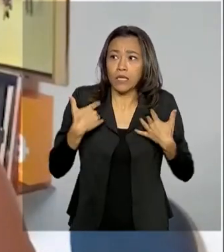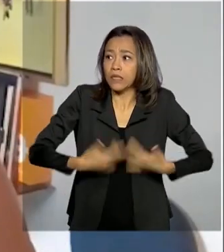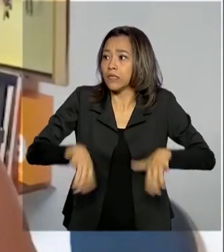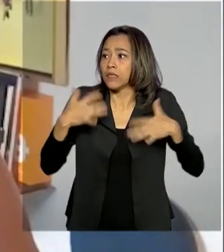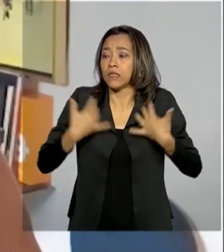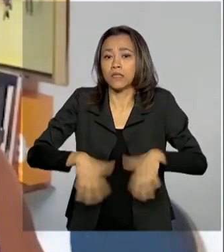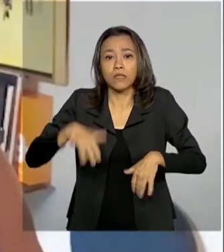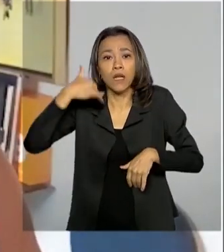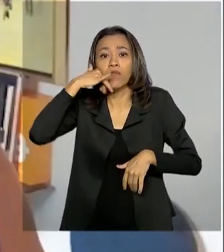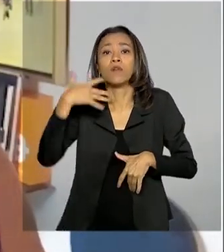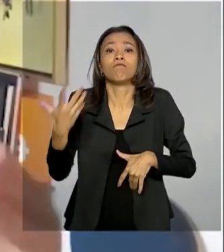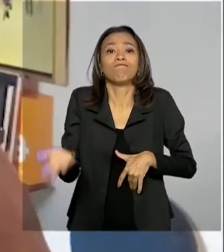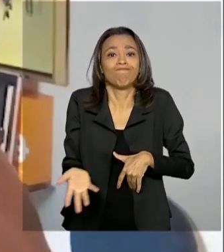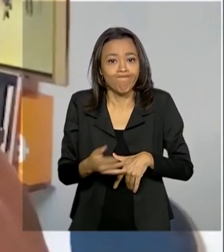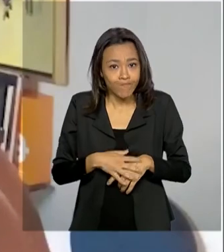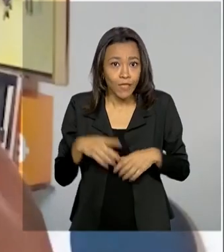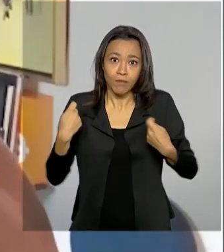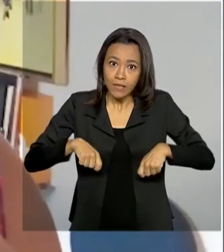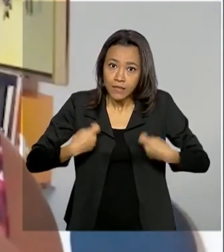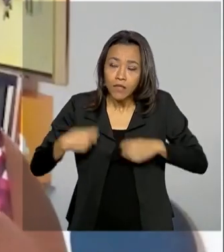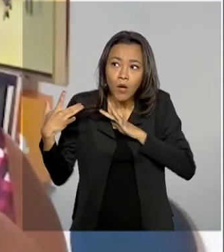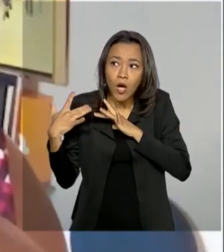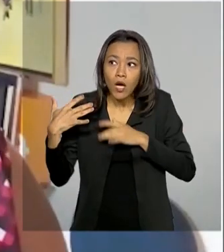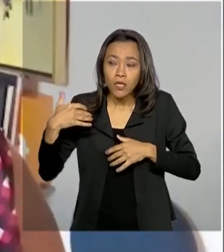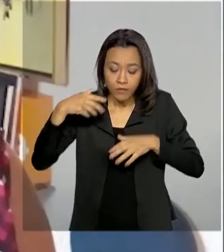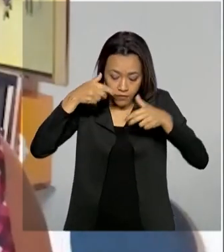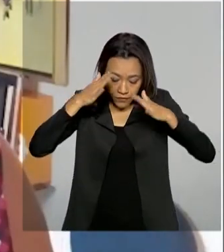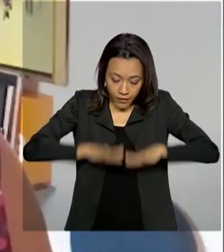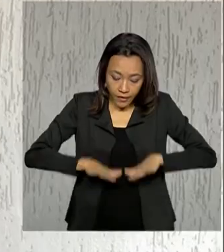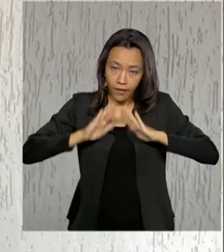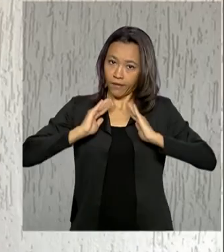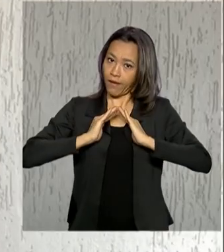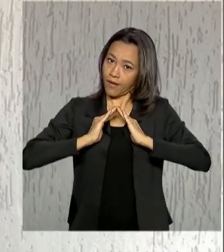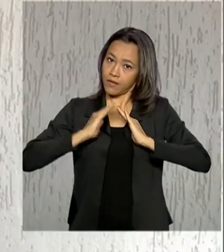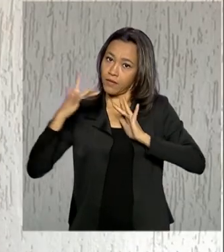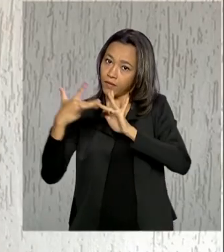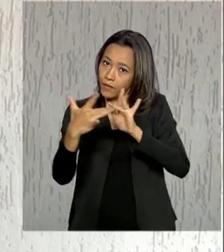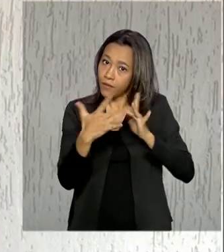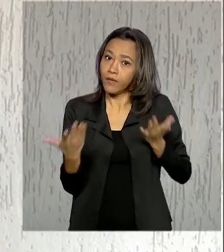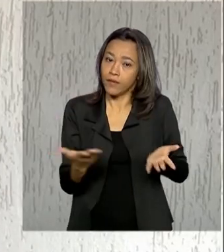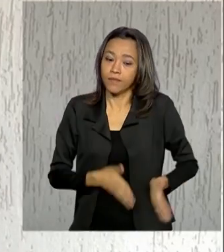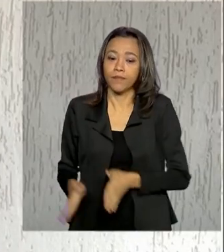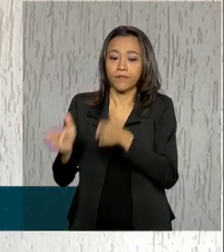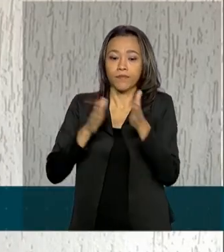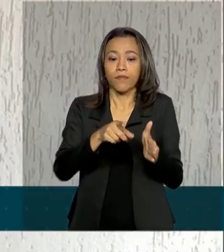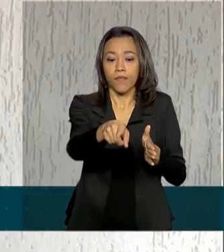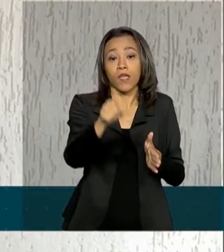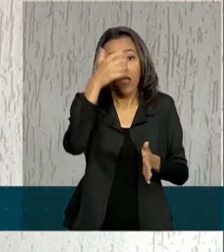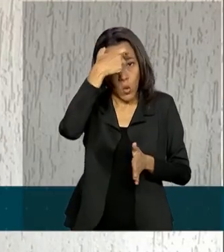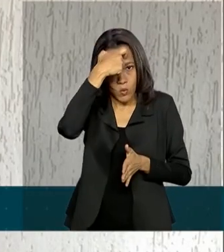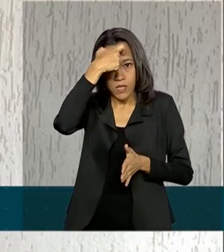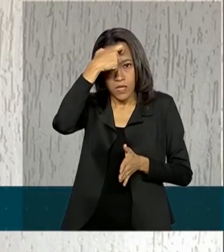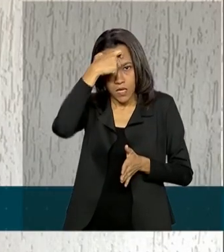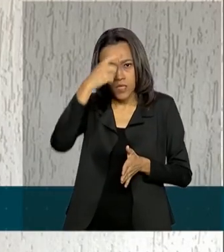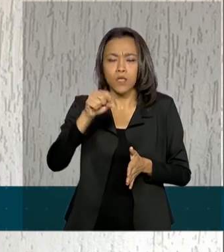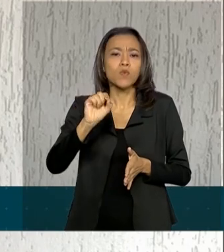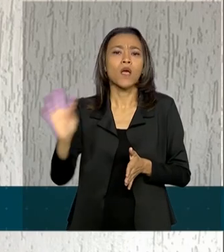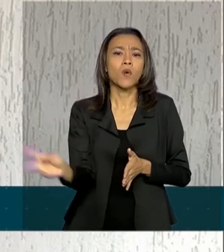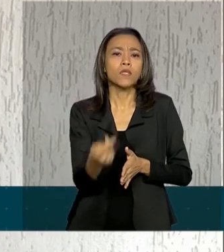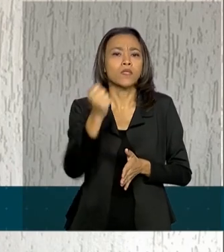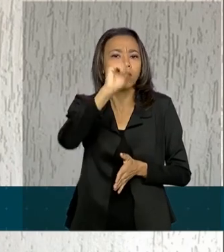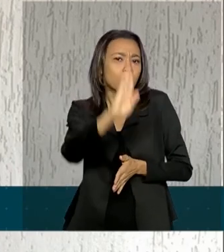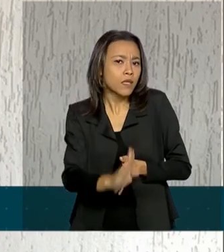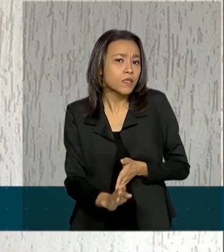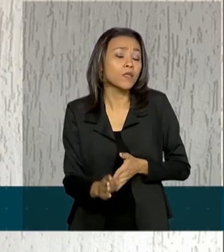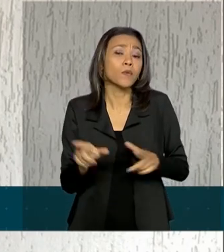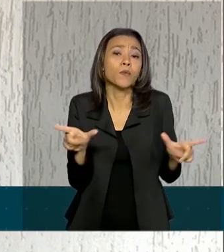momento de dificuldade, nesse momento que a gente tem que ficar trancafiado em casa. Ciente da situação econômica difícil de milhões de brasileiros,